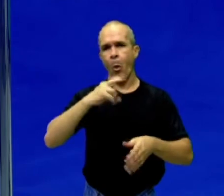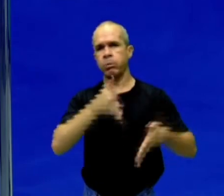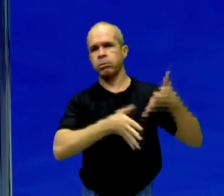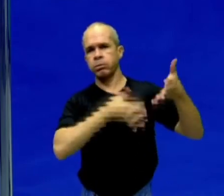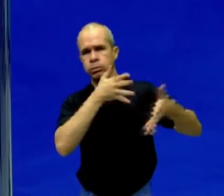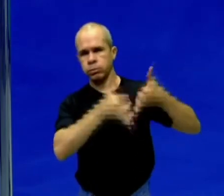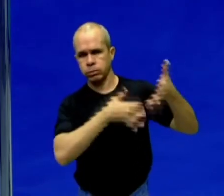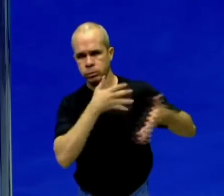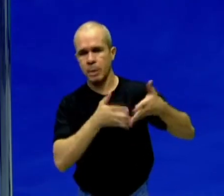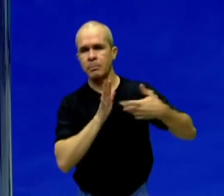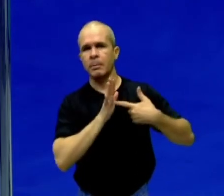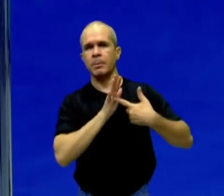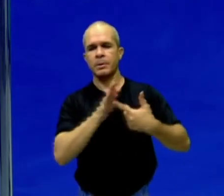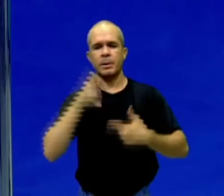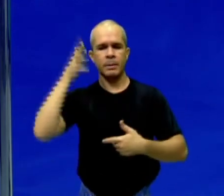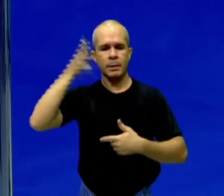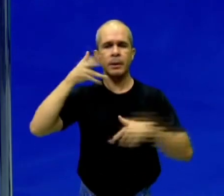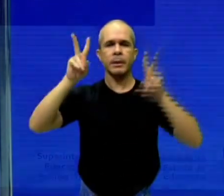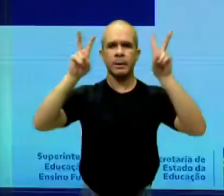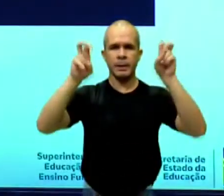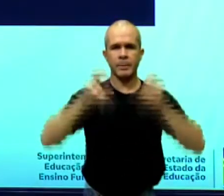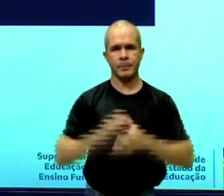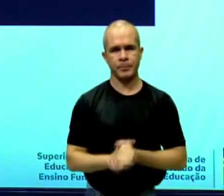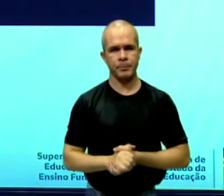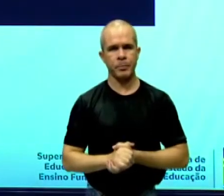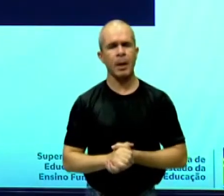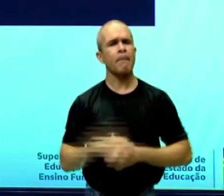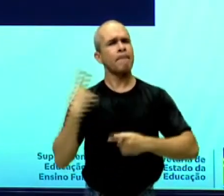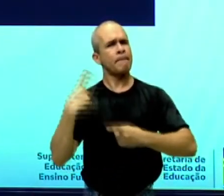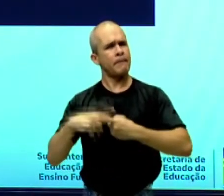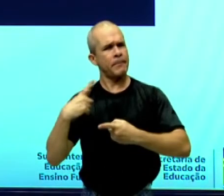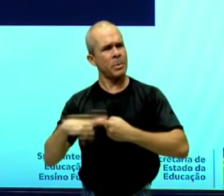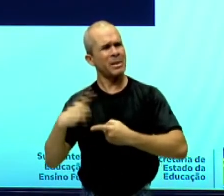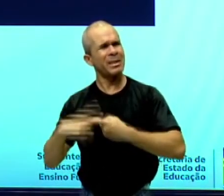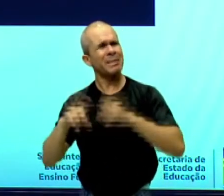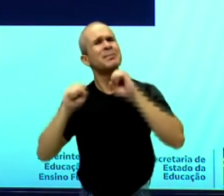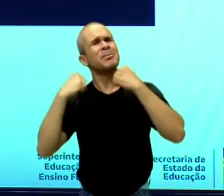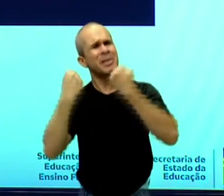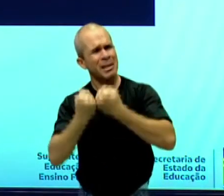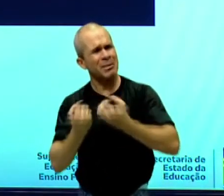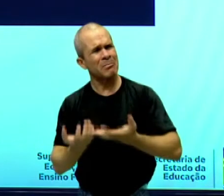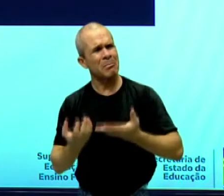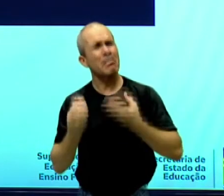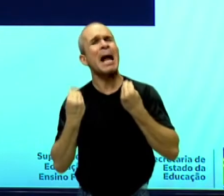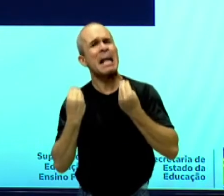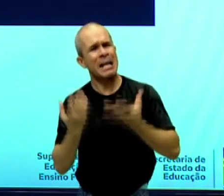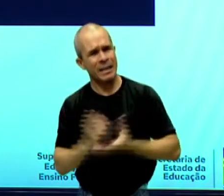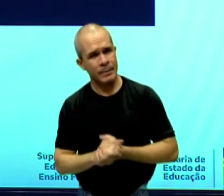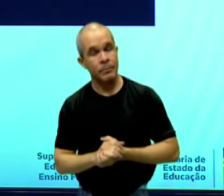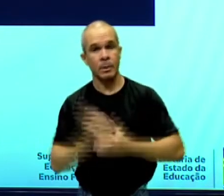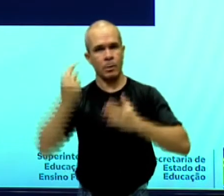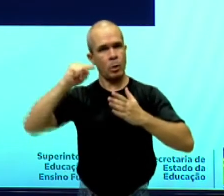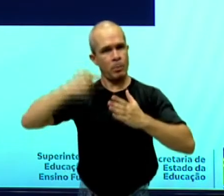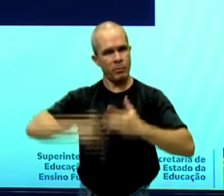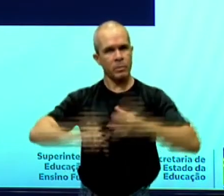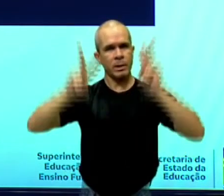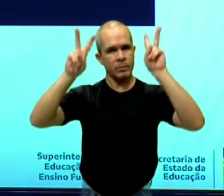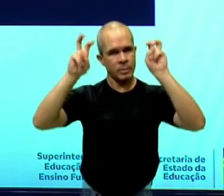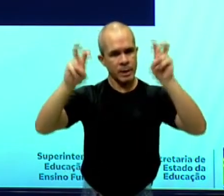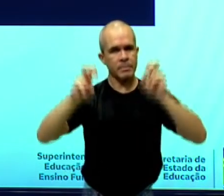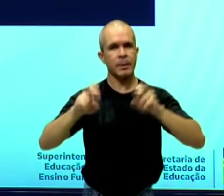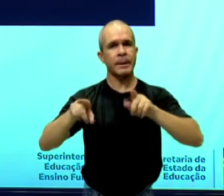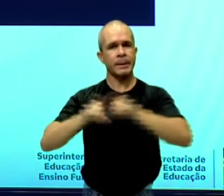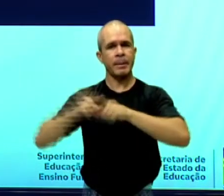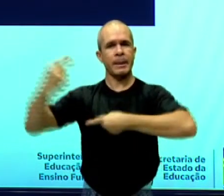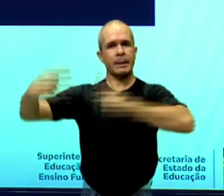para expressar esse tema. Finalidade de um seminário. Para que serve um seminário? Aprofundar um tema, propiciar